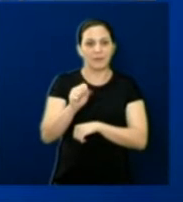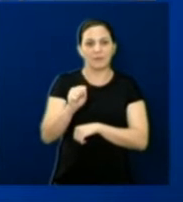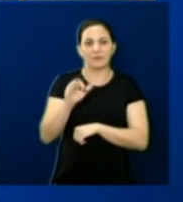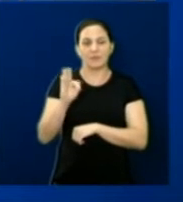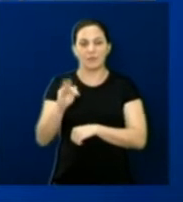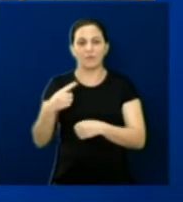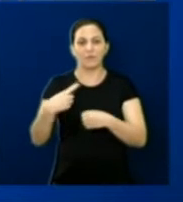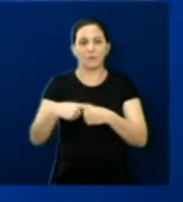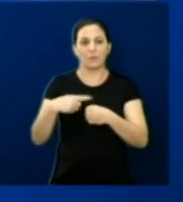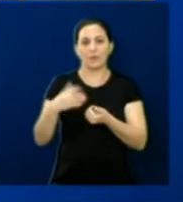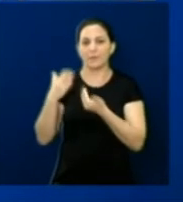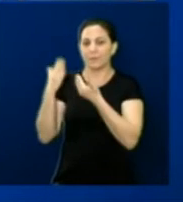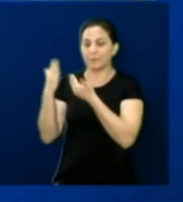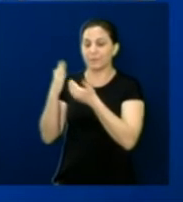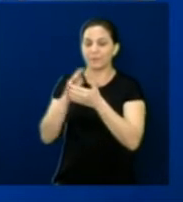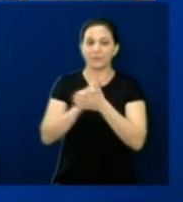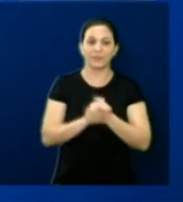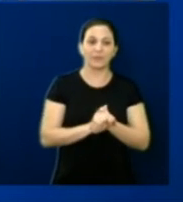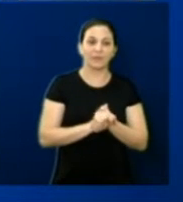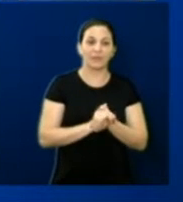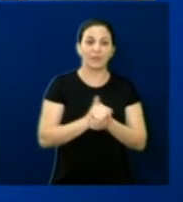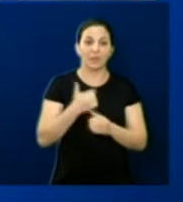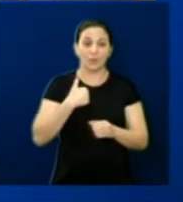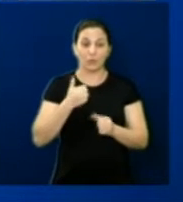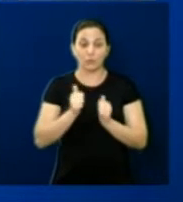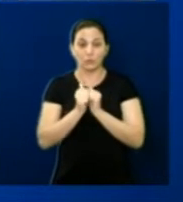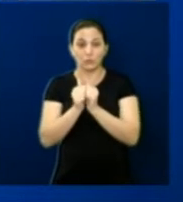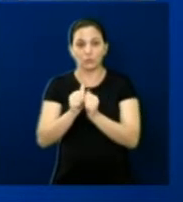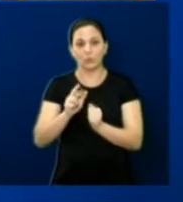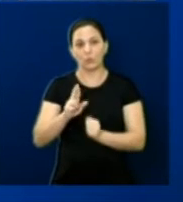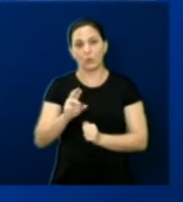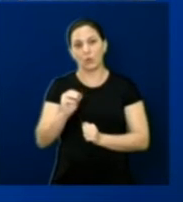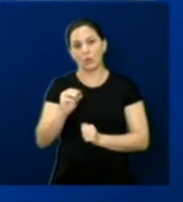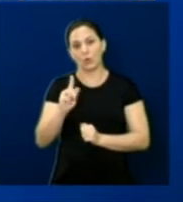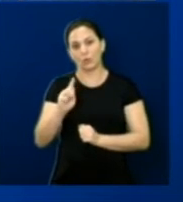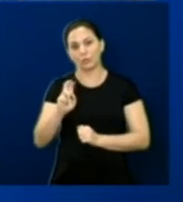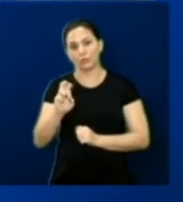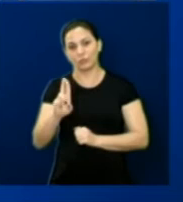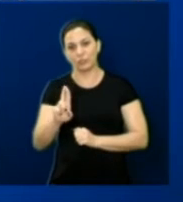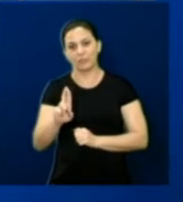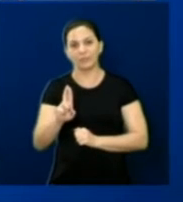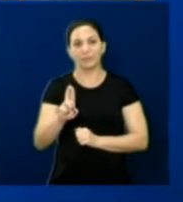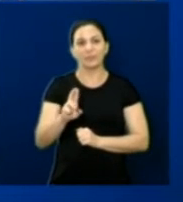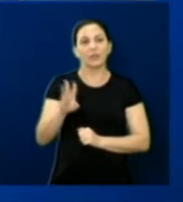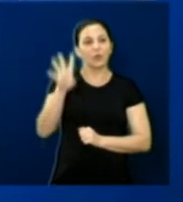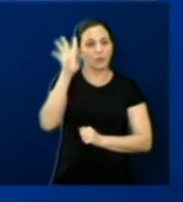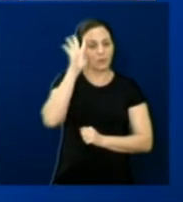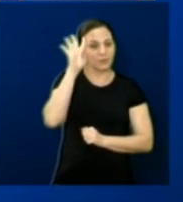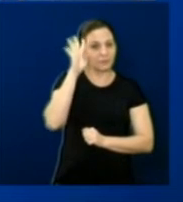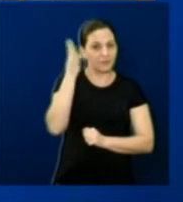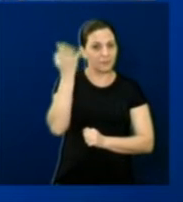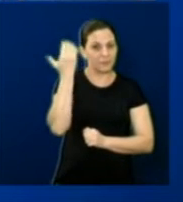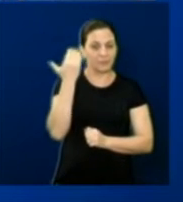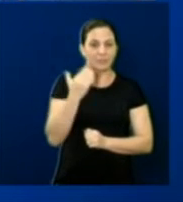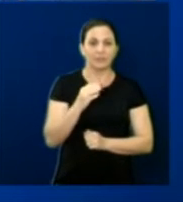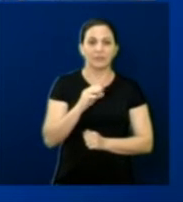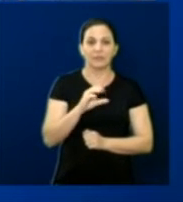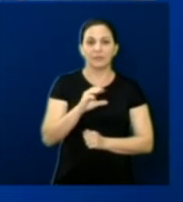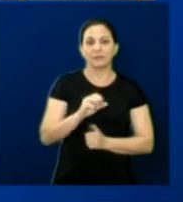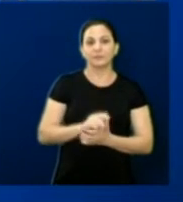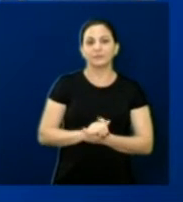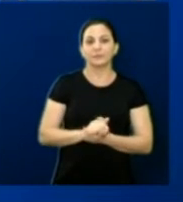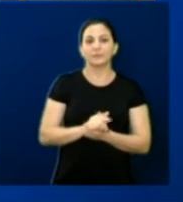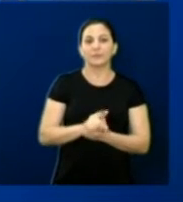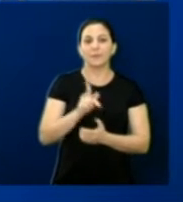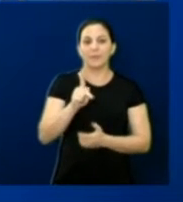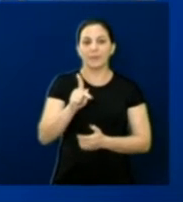Jardim Brasil, que eu estive com o vereador Roger Mendes na última quarta-feira, na ESF do Jardim Brasil,